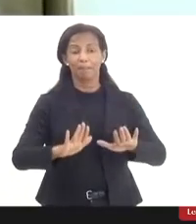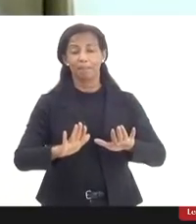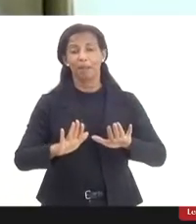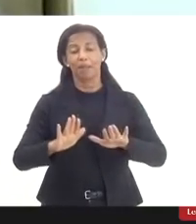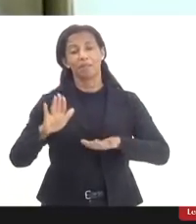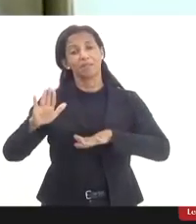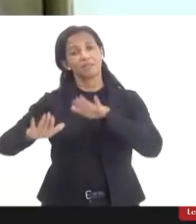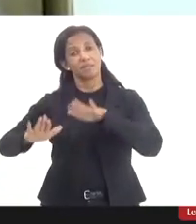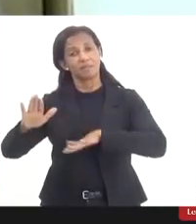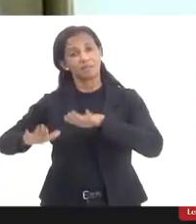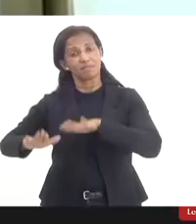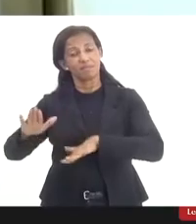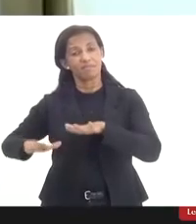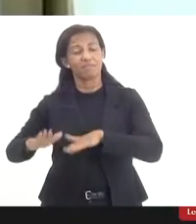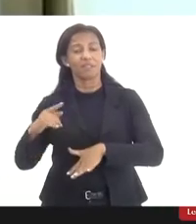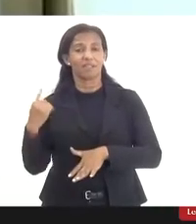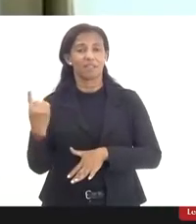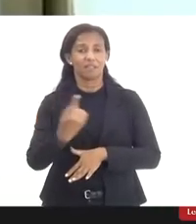vezes a gente